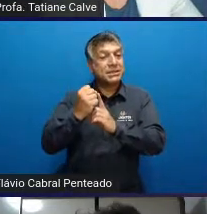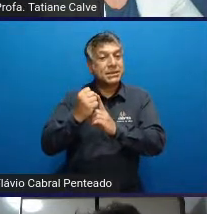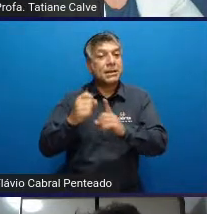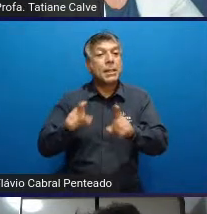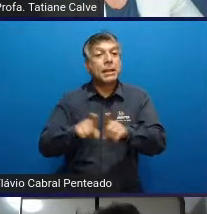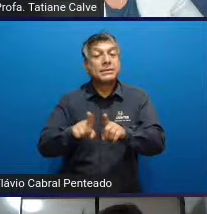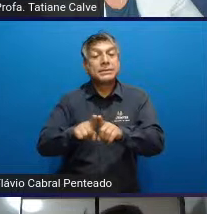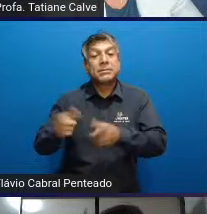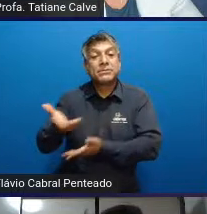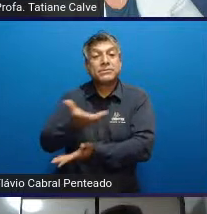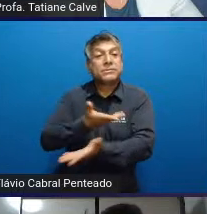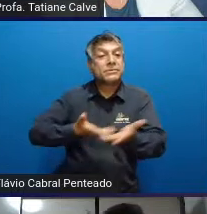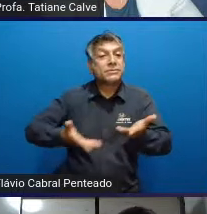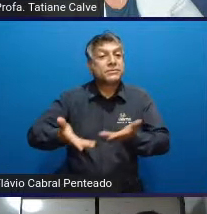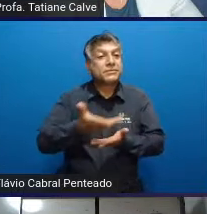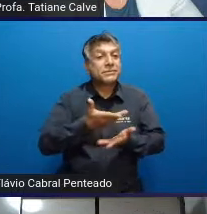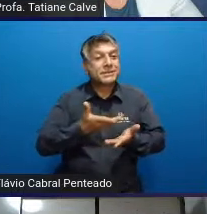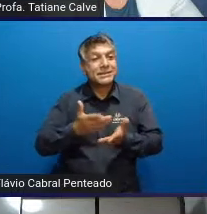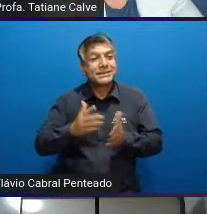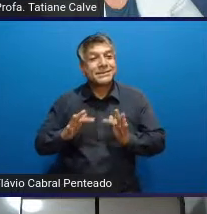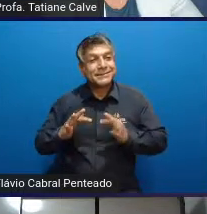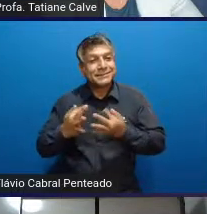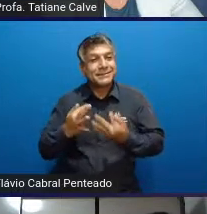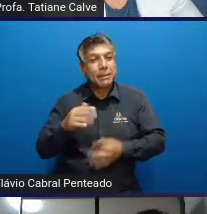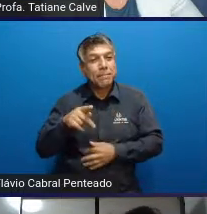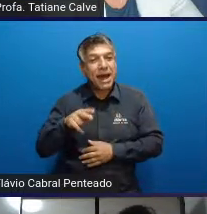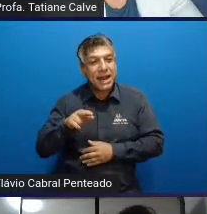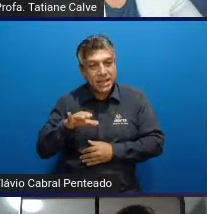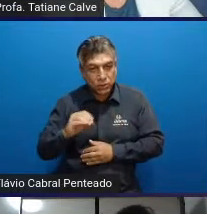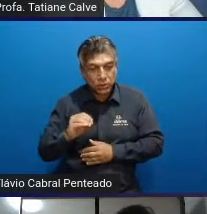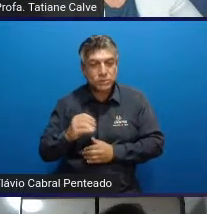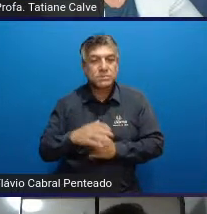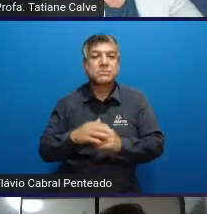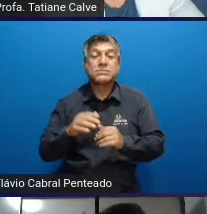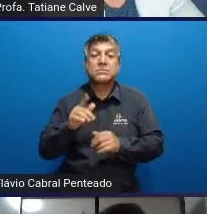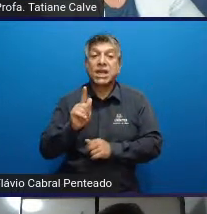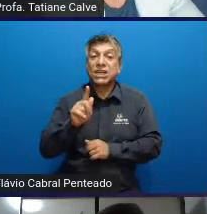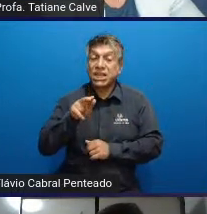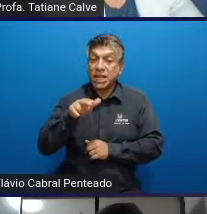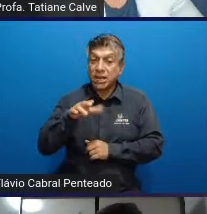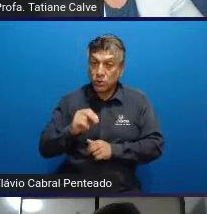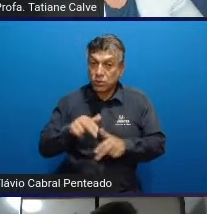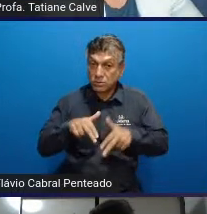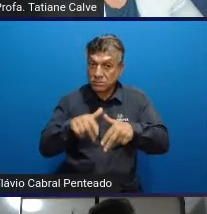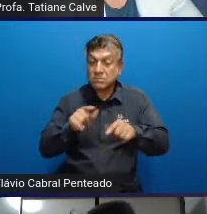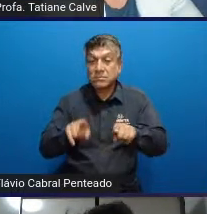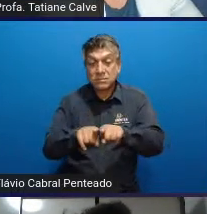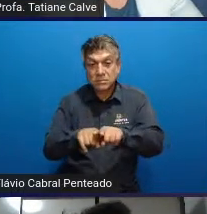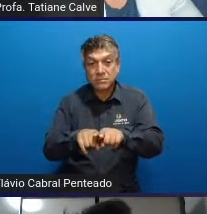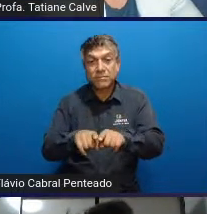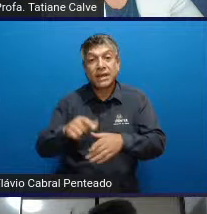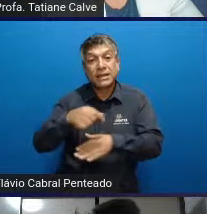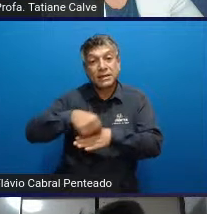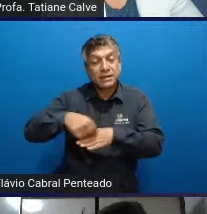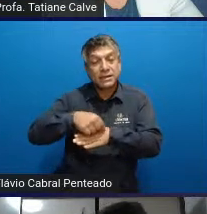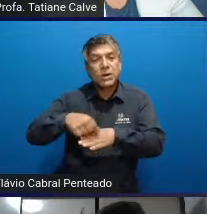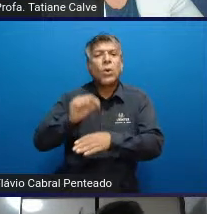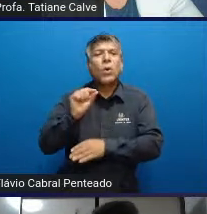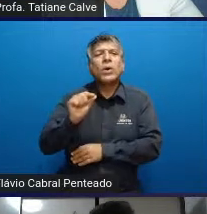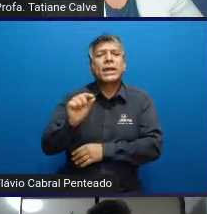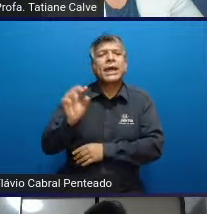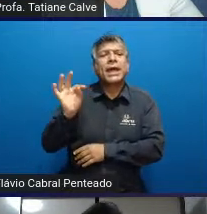parentesco. A respeito de gênero também, a Berenice Bento, que escreve o livro O é transexualidade,